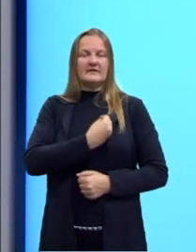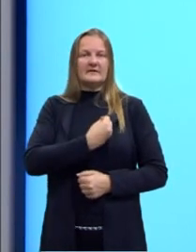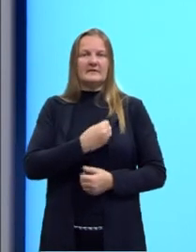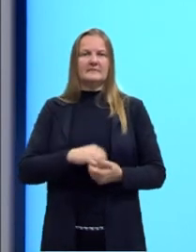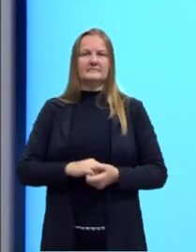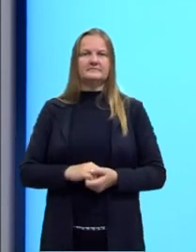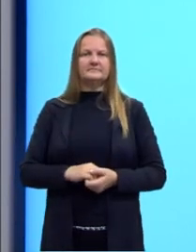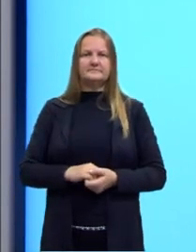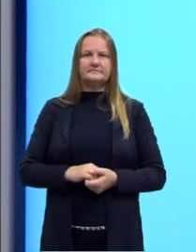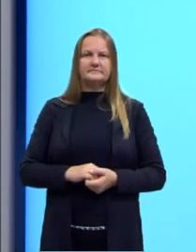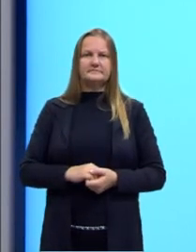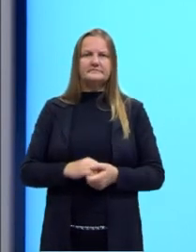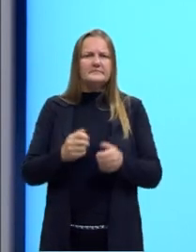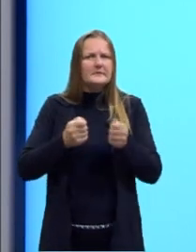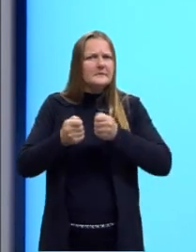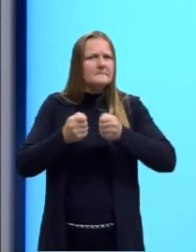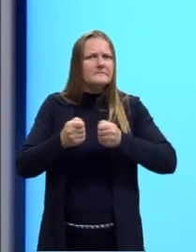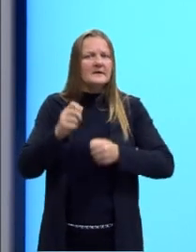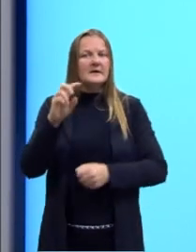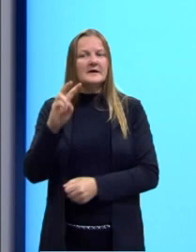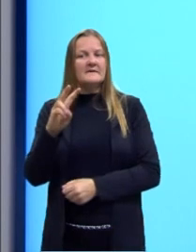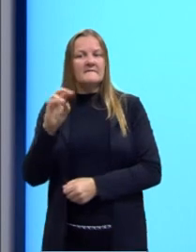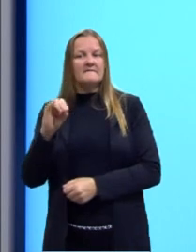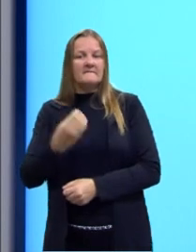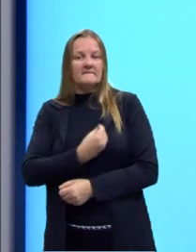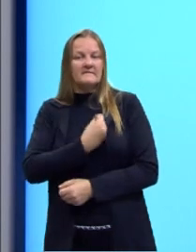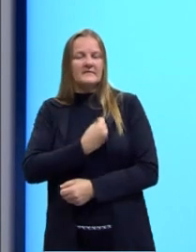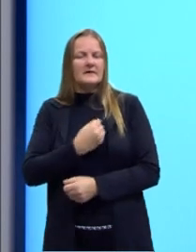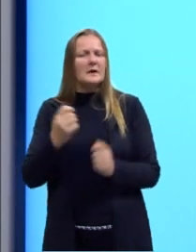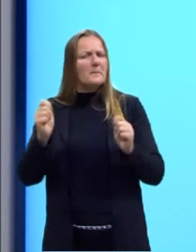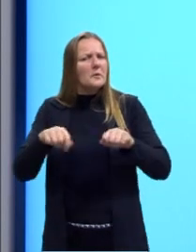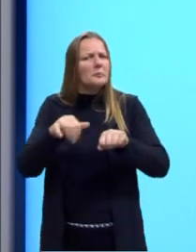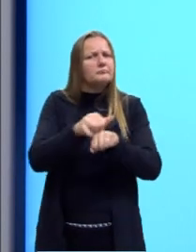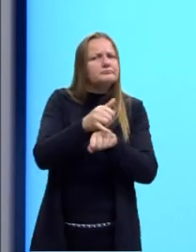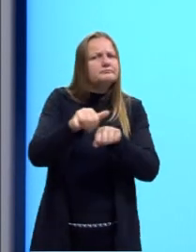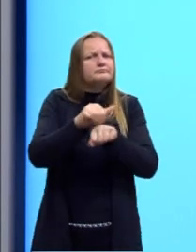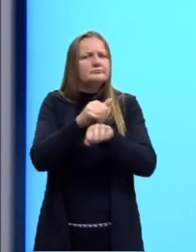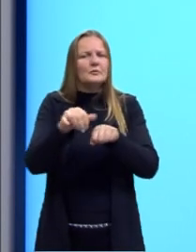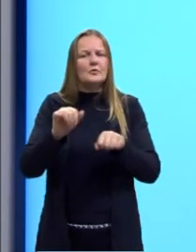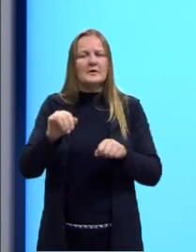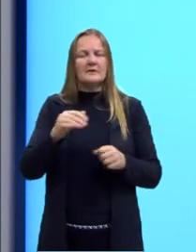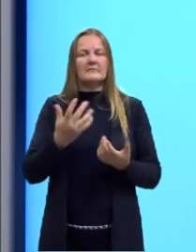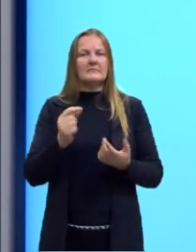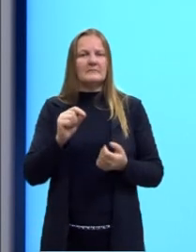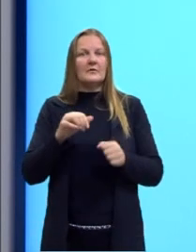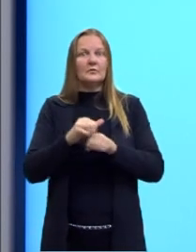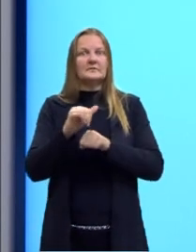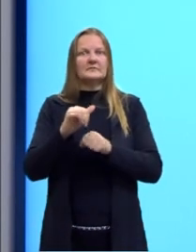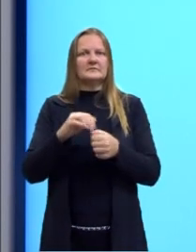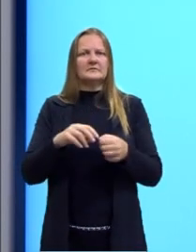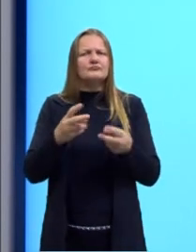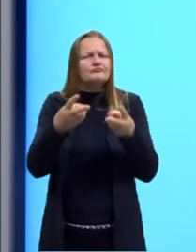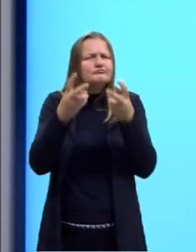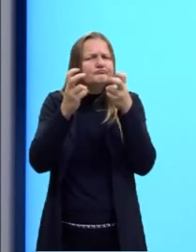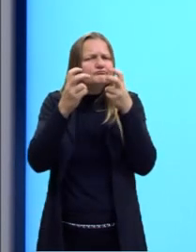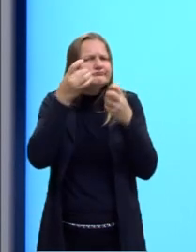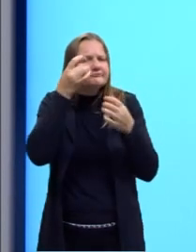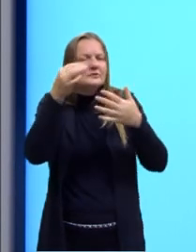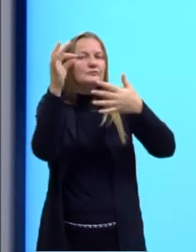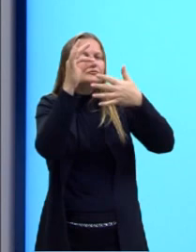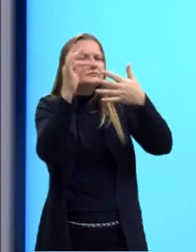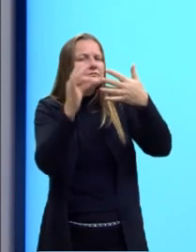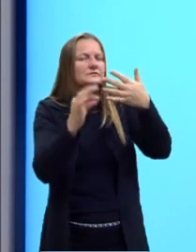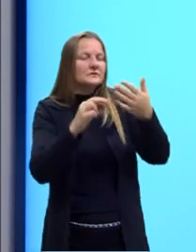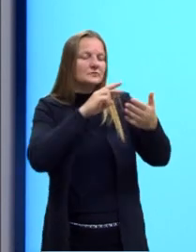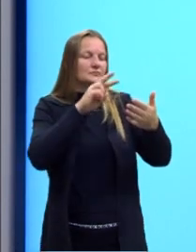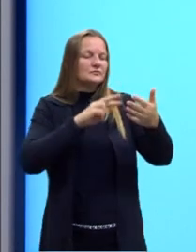condição, é uma baita de uma probabilidade que alguma coisa aconteça, certo? Então, eu posso